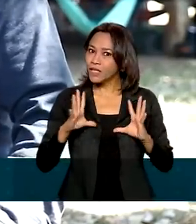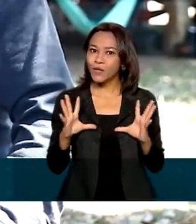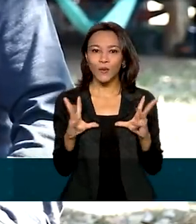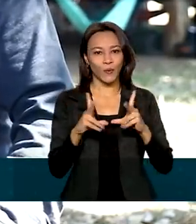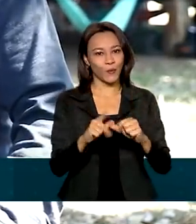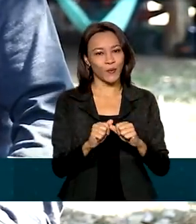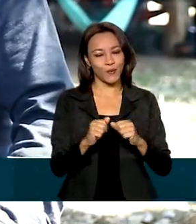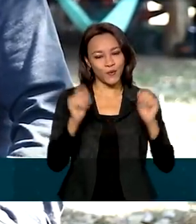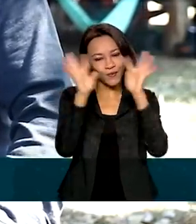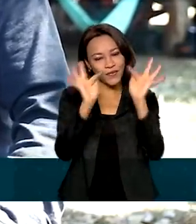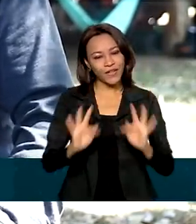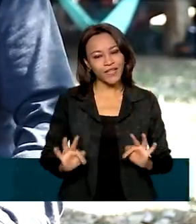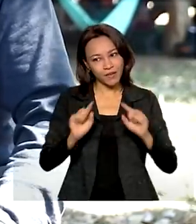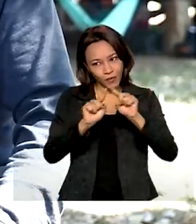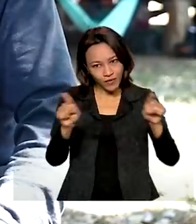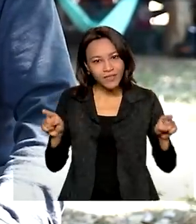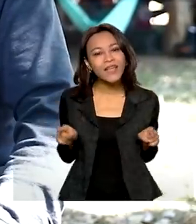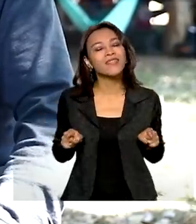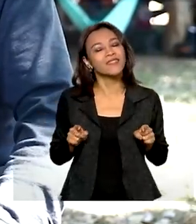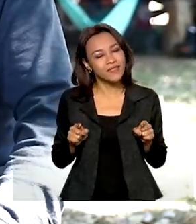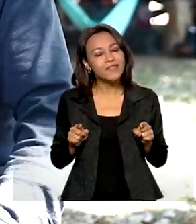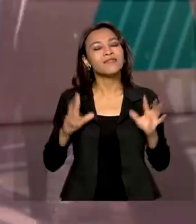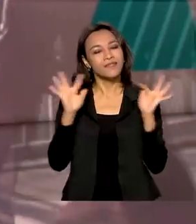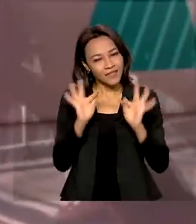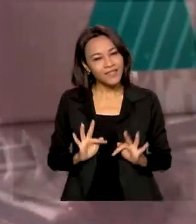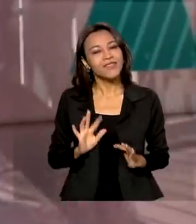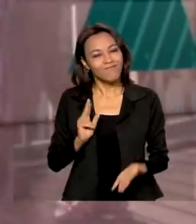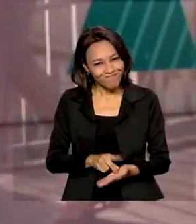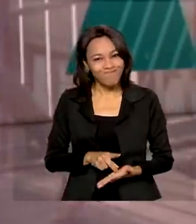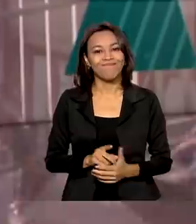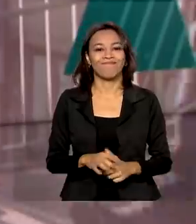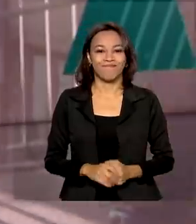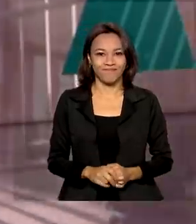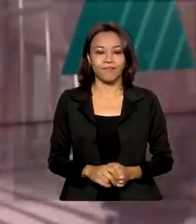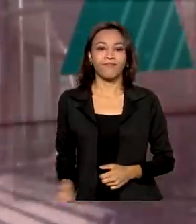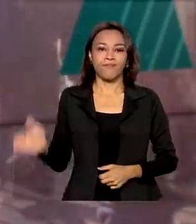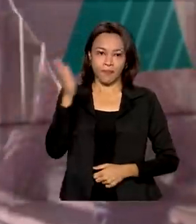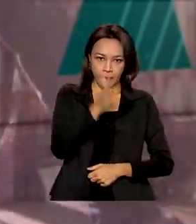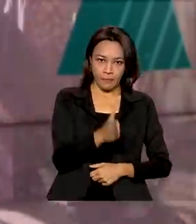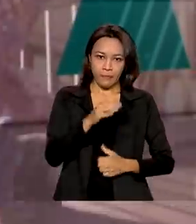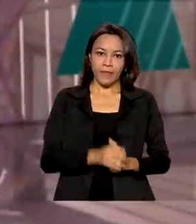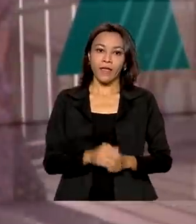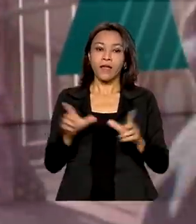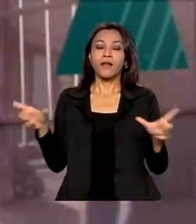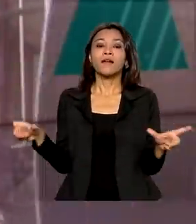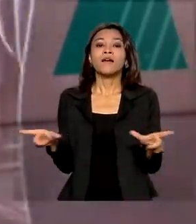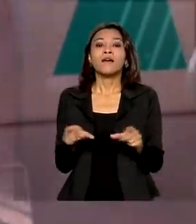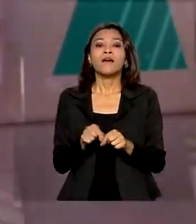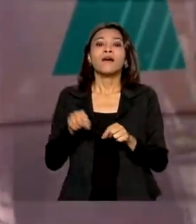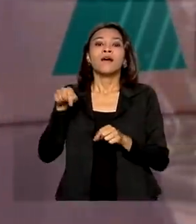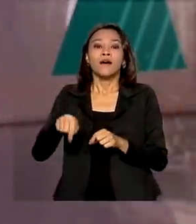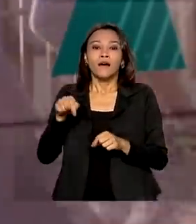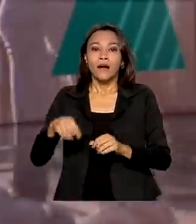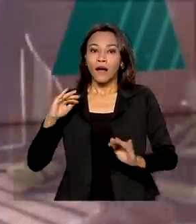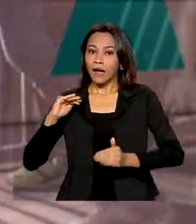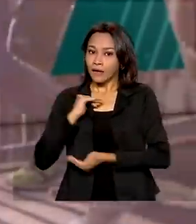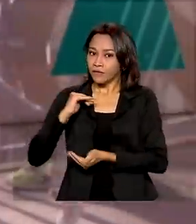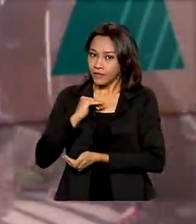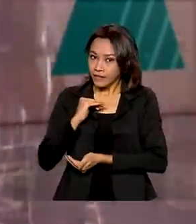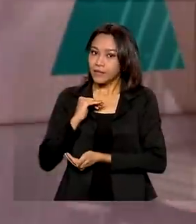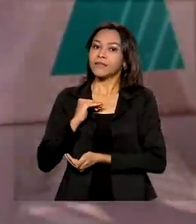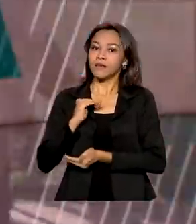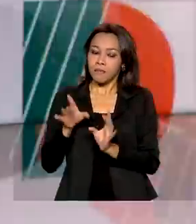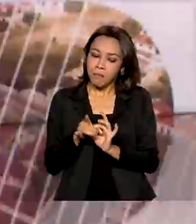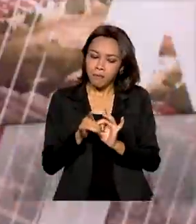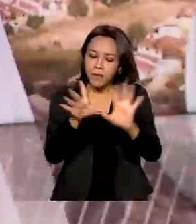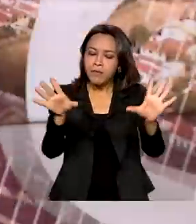feliz com vocês. Feliz mesmo. A Agência Nacional de Vigilância Sanitária autorizou o uso temporário e